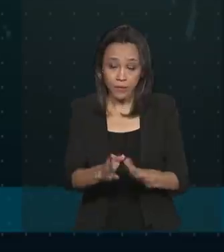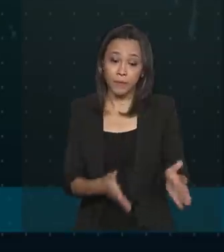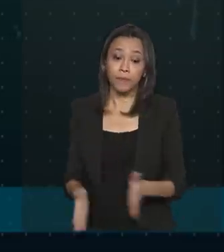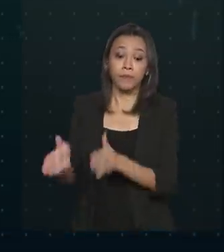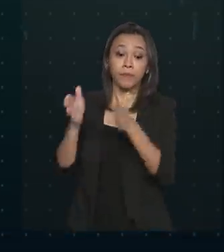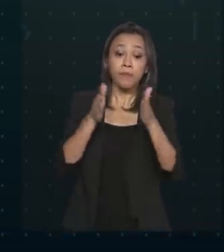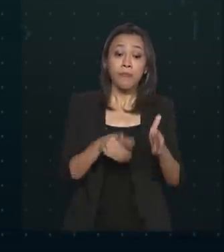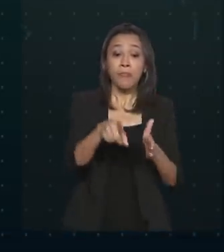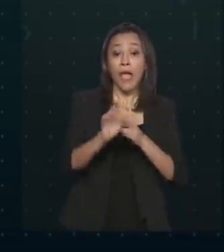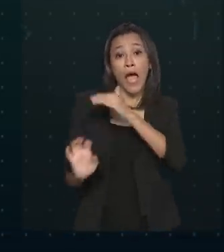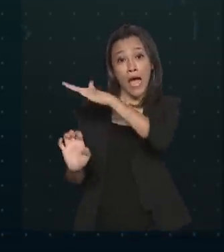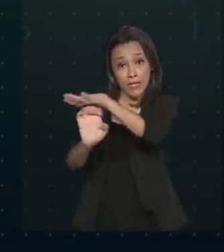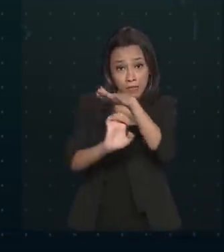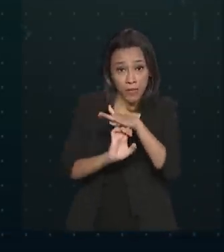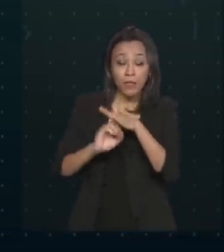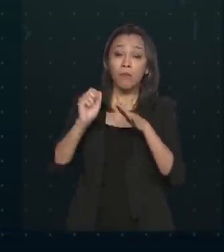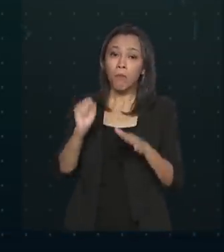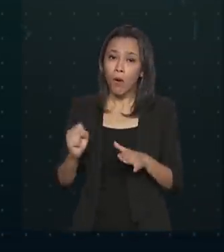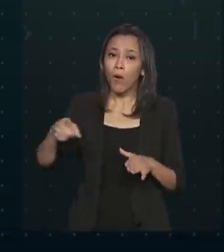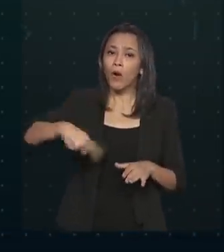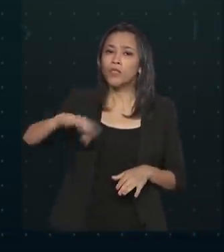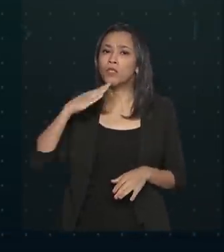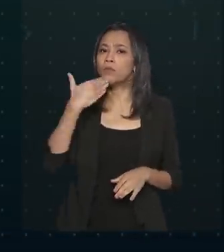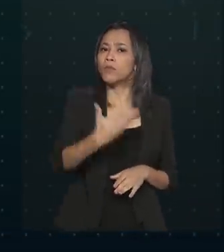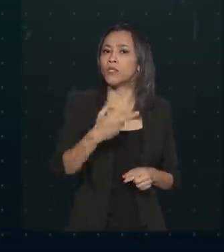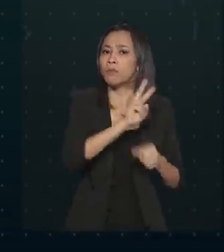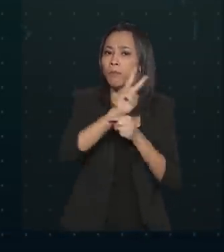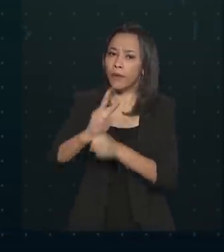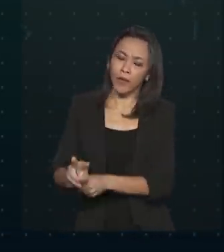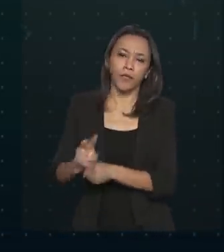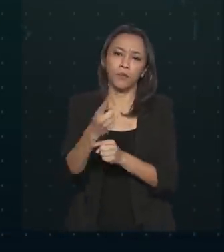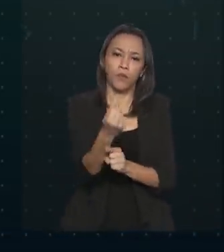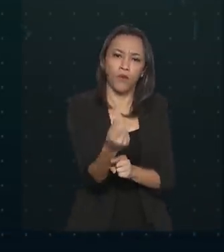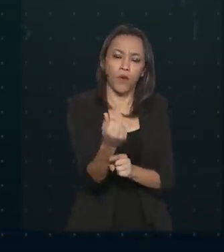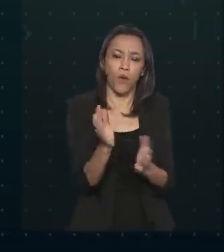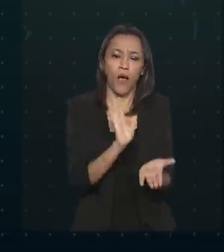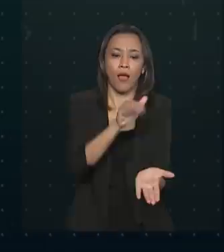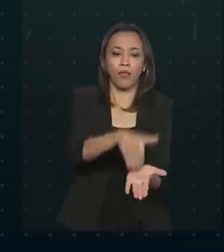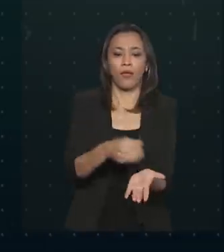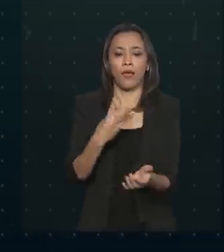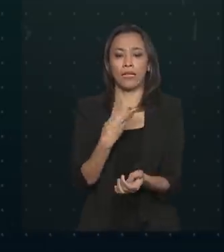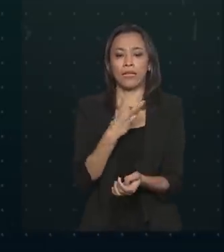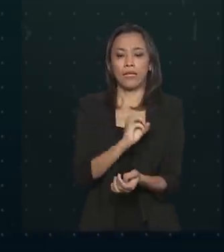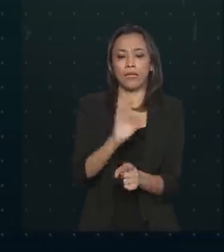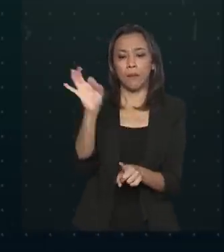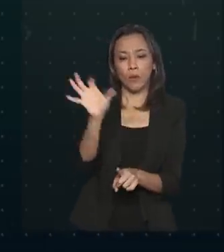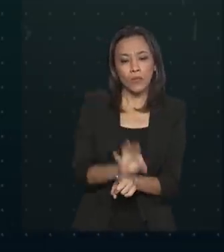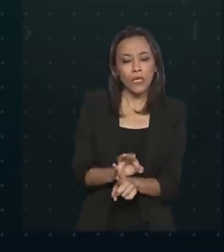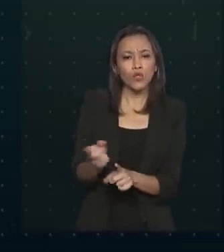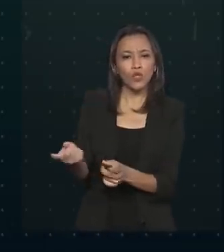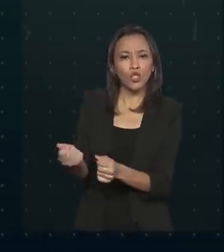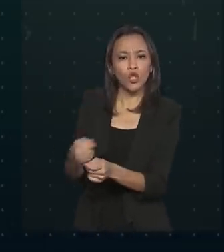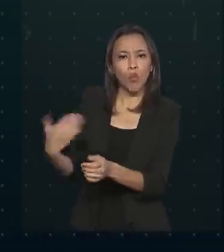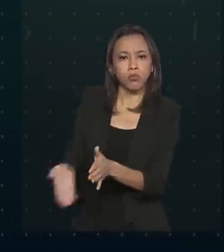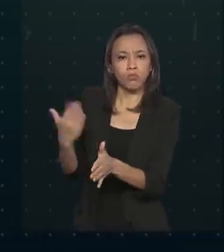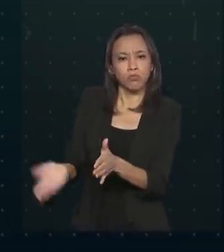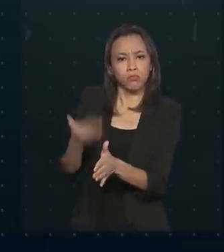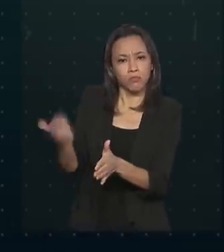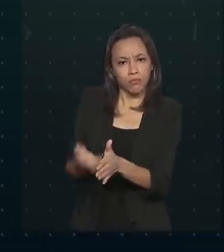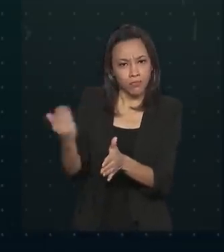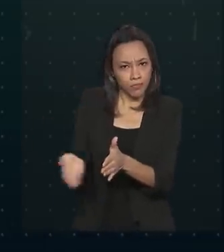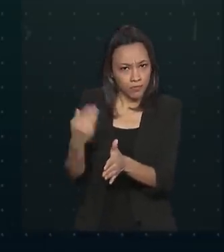empresas poderão pedir empréstimos de valor correspondente até 30% de sua receita bruta